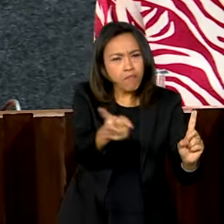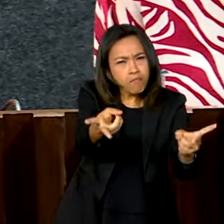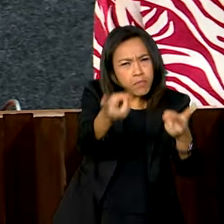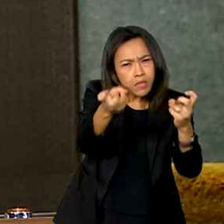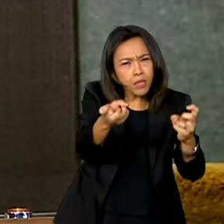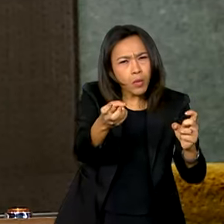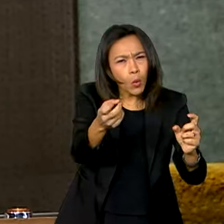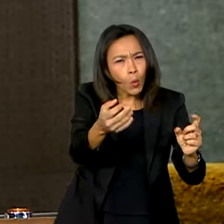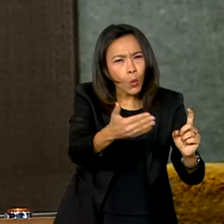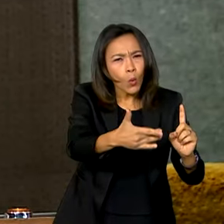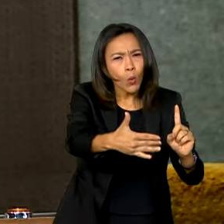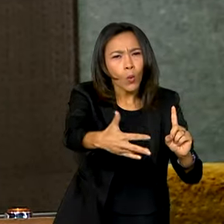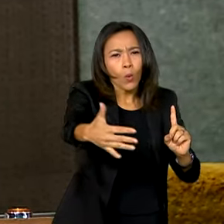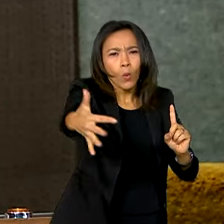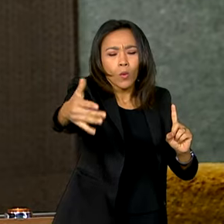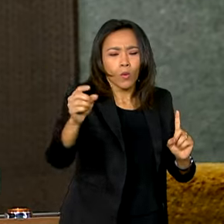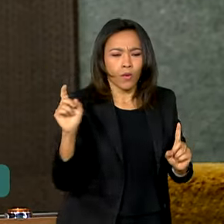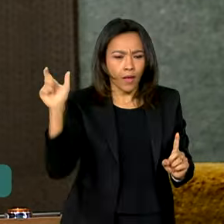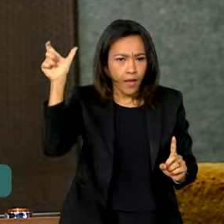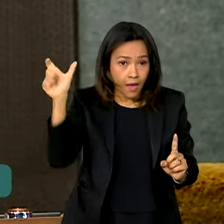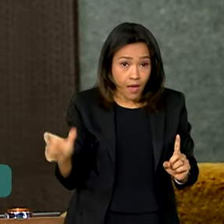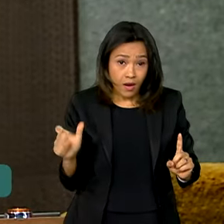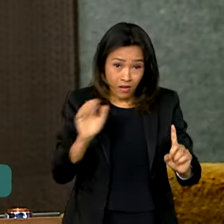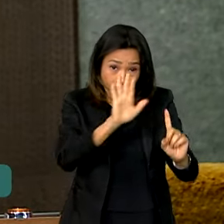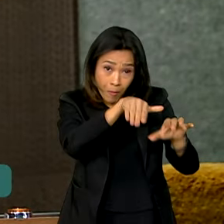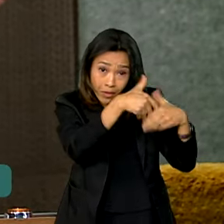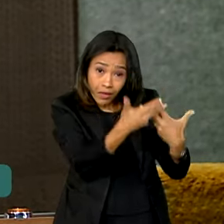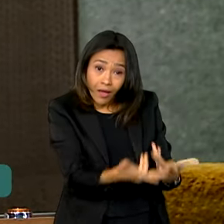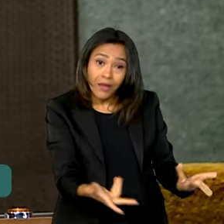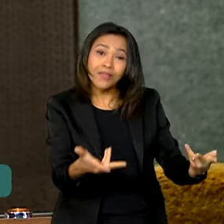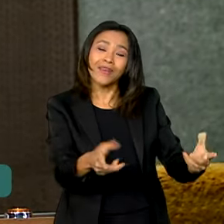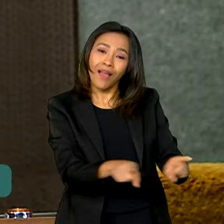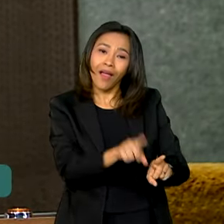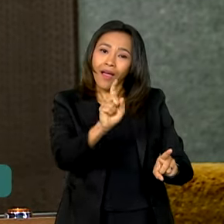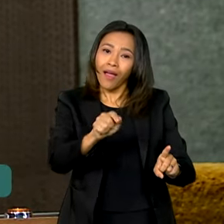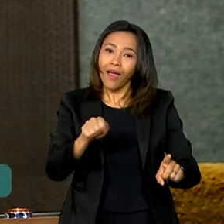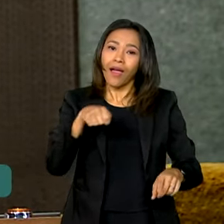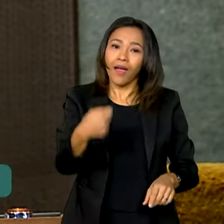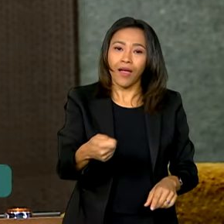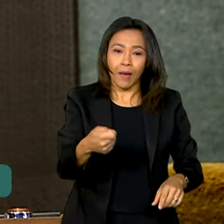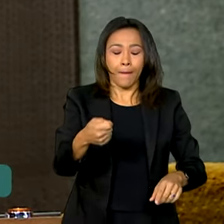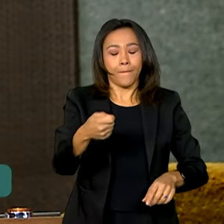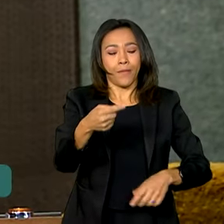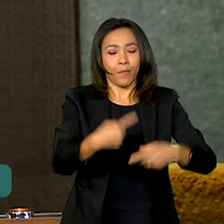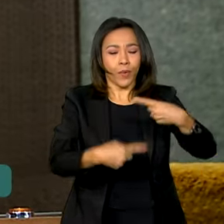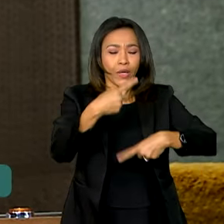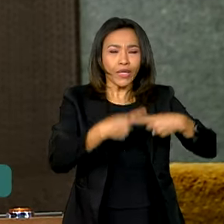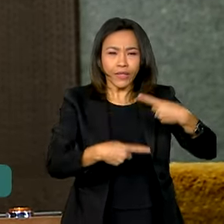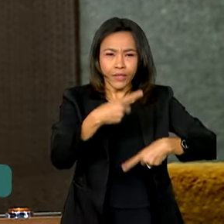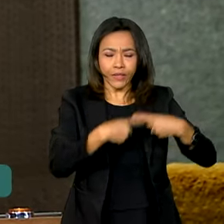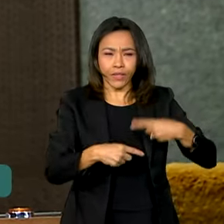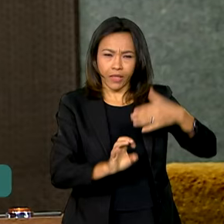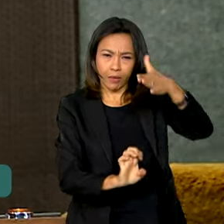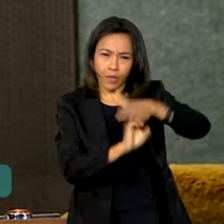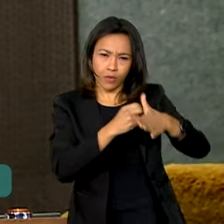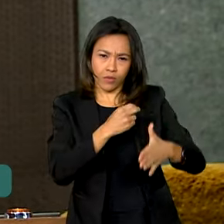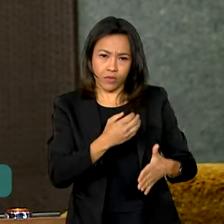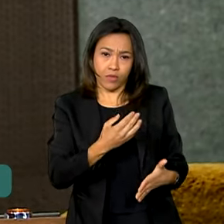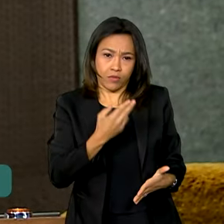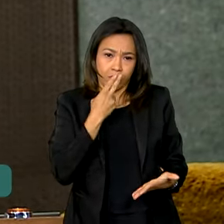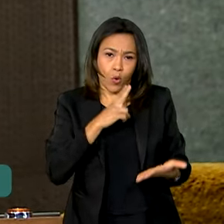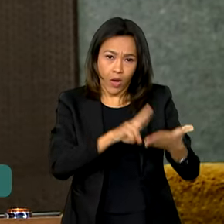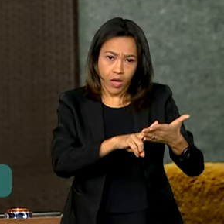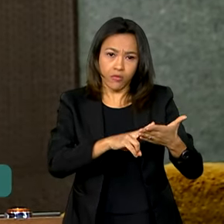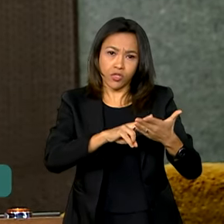longe. A iniciativa vai além da homenagem, faz parte da política dos Correios em reconhecer publicamente a